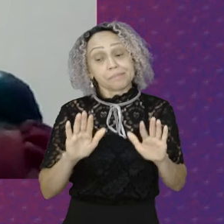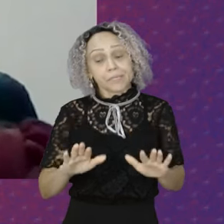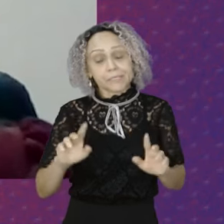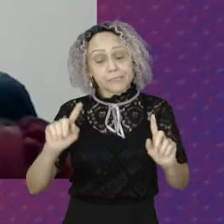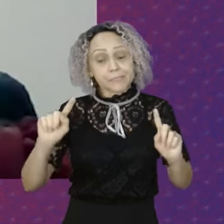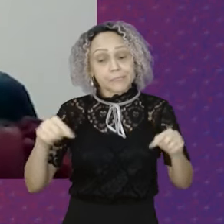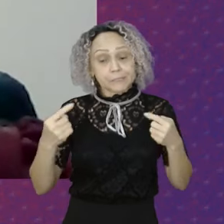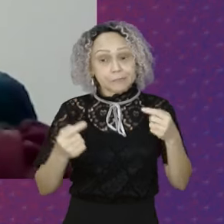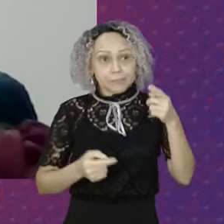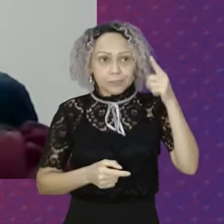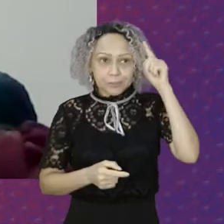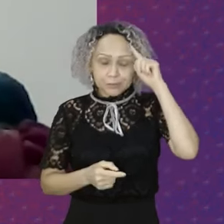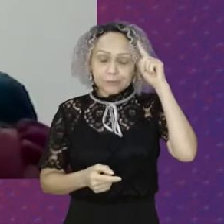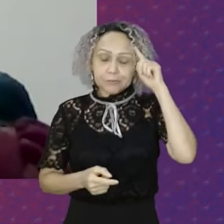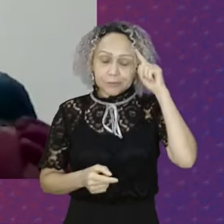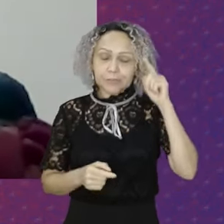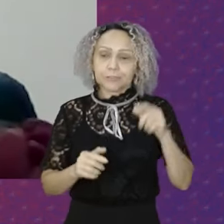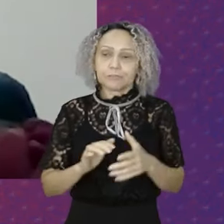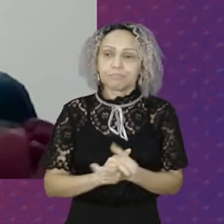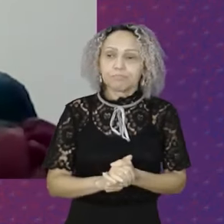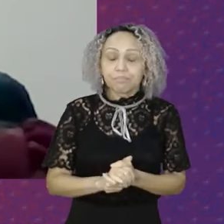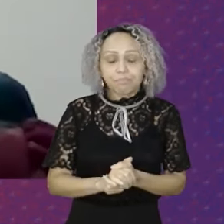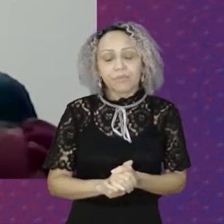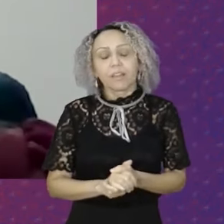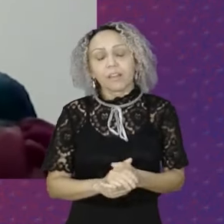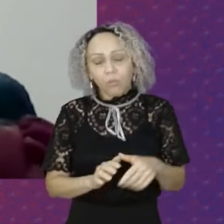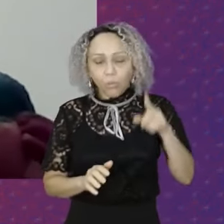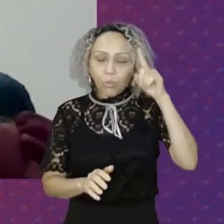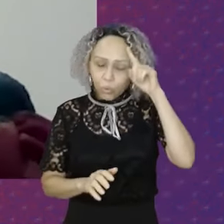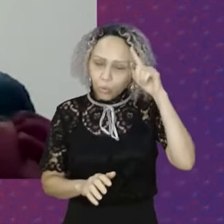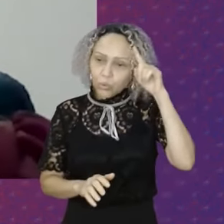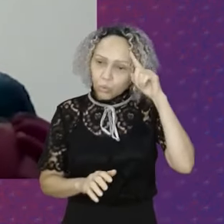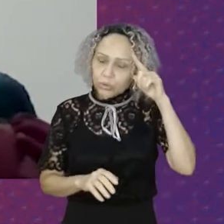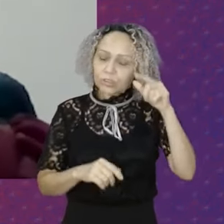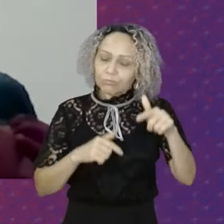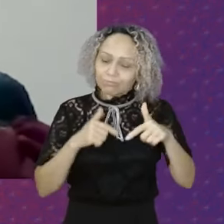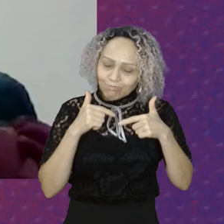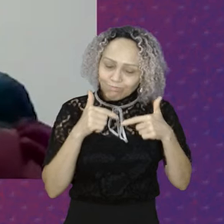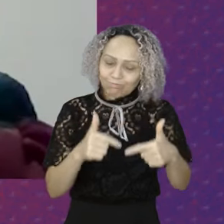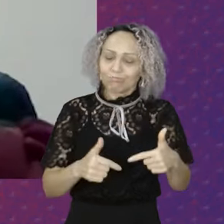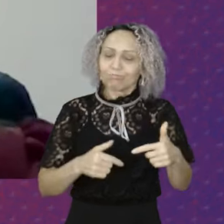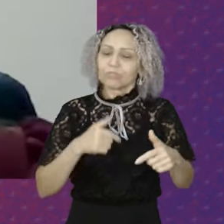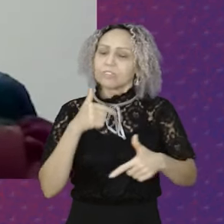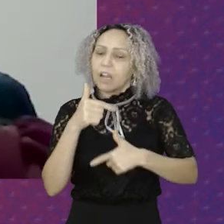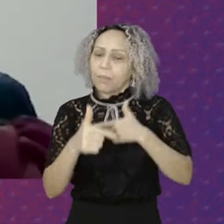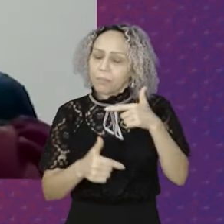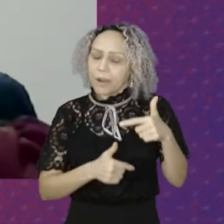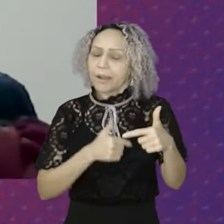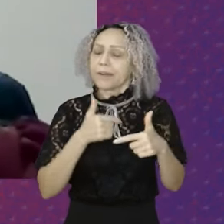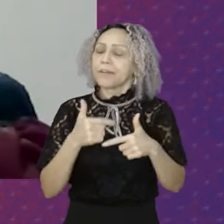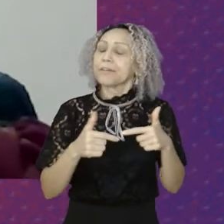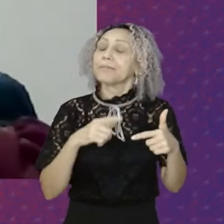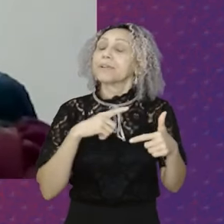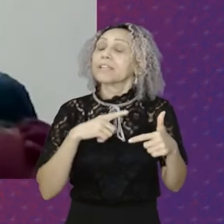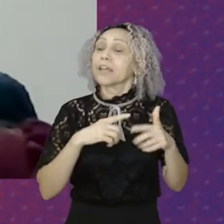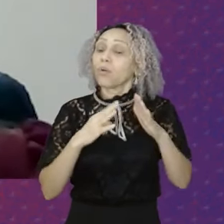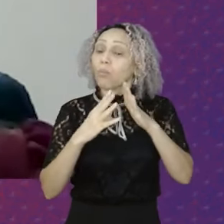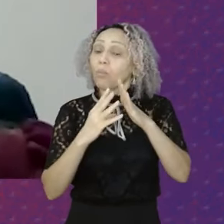buscar fazer E é o que eu venho fazendo diariamente Fazer um modelo de gestão